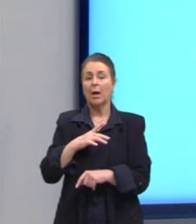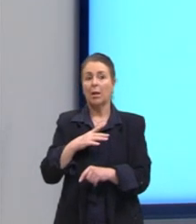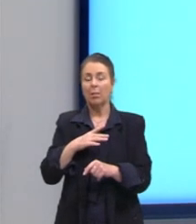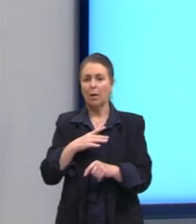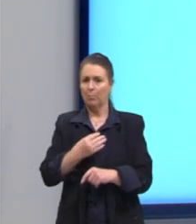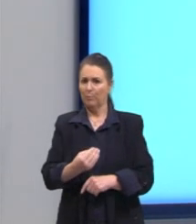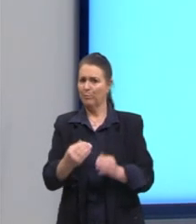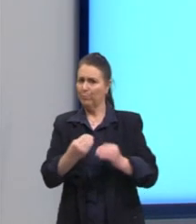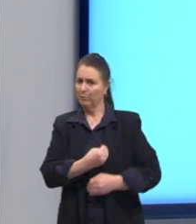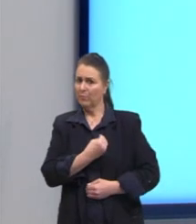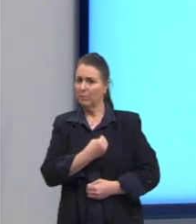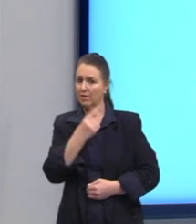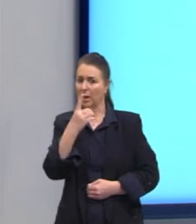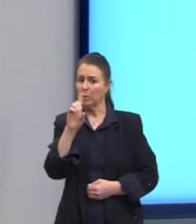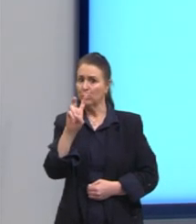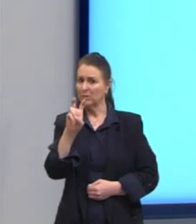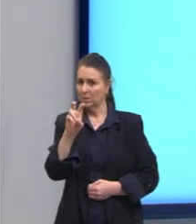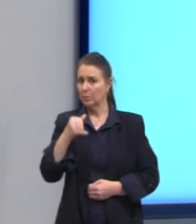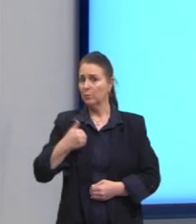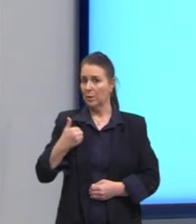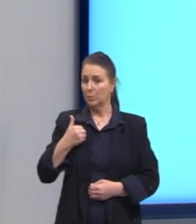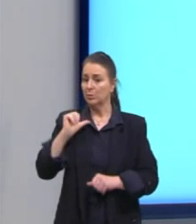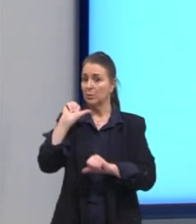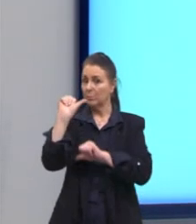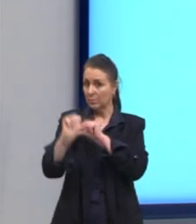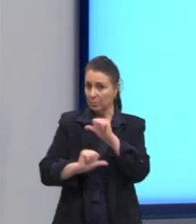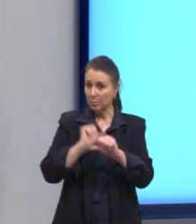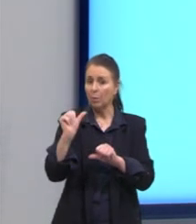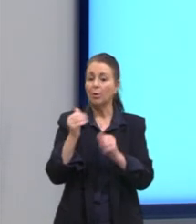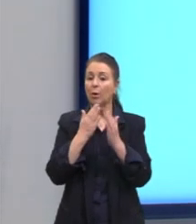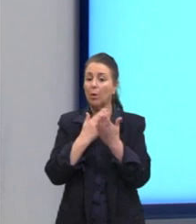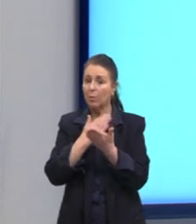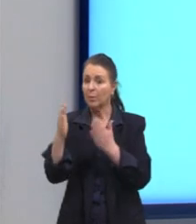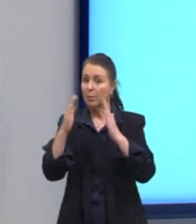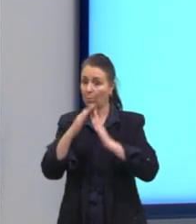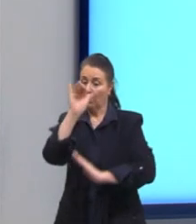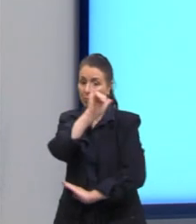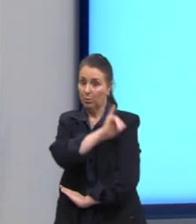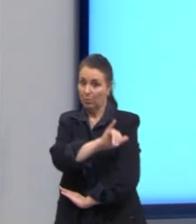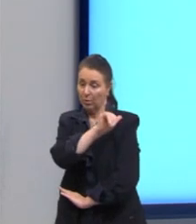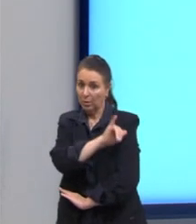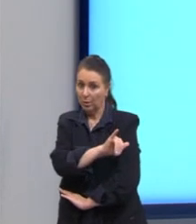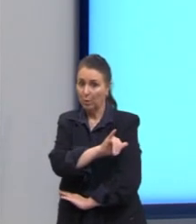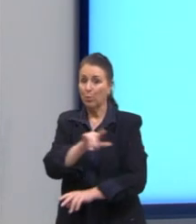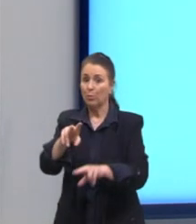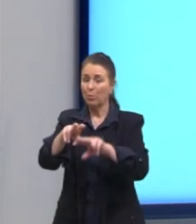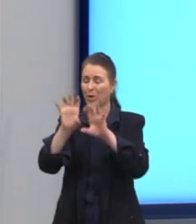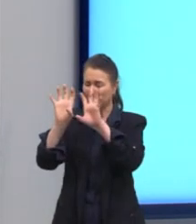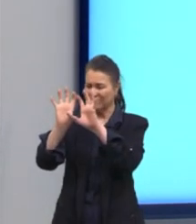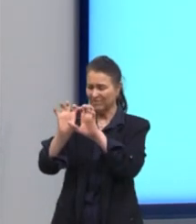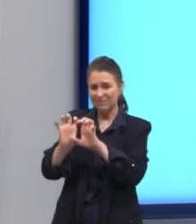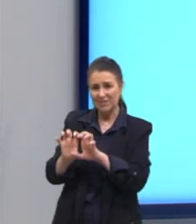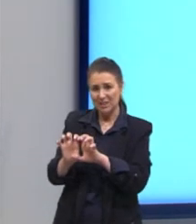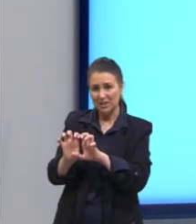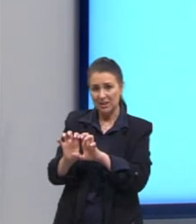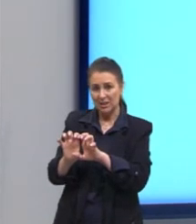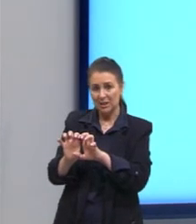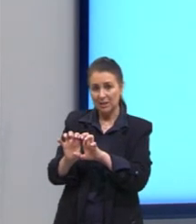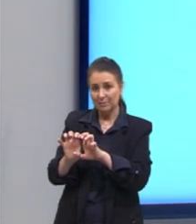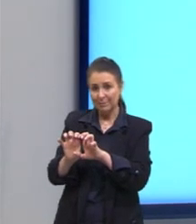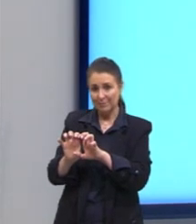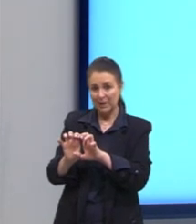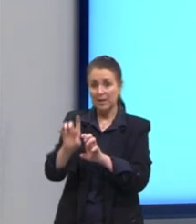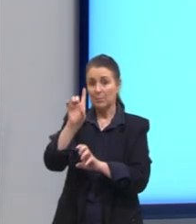de idade, depois ela se muda, né, com a família para o Rio de Janeiro, né, devido a essa seca que eu falei para vocês, que assolou o Ceará em 1915.